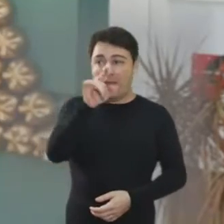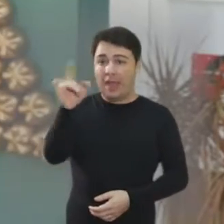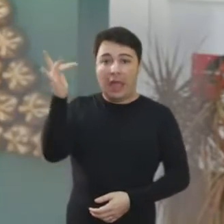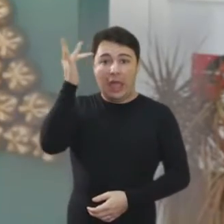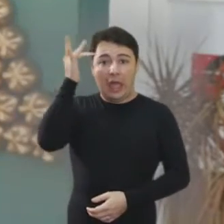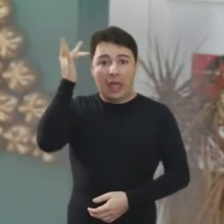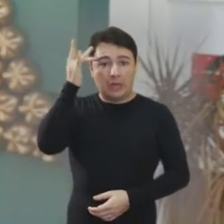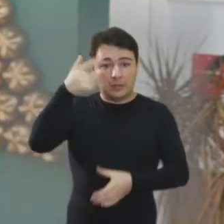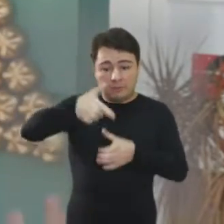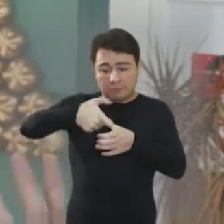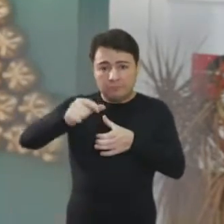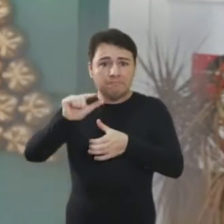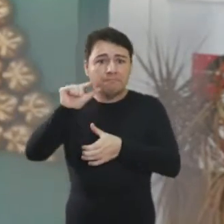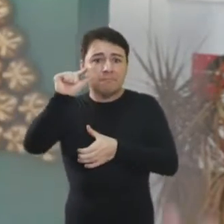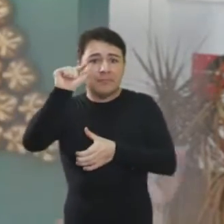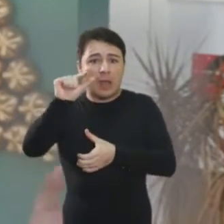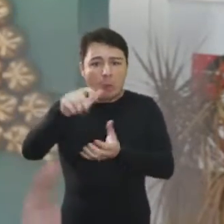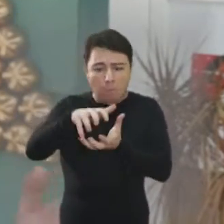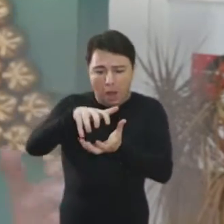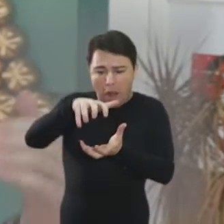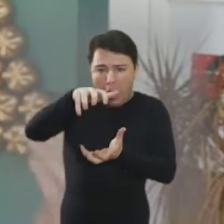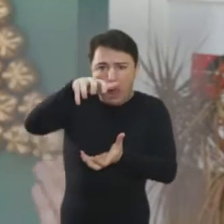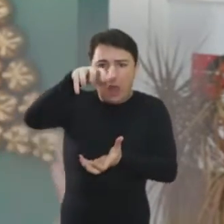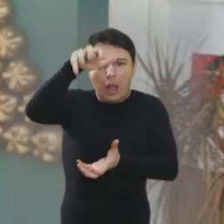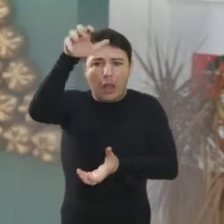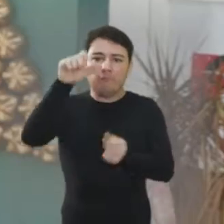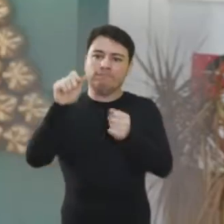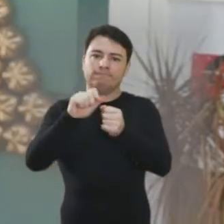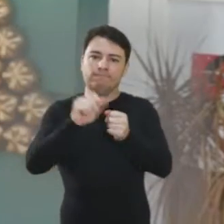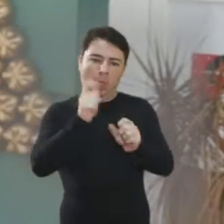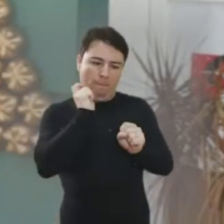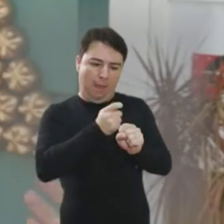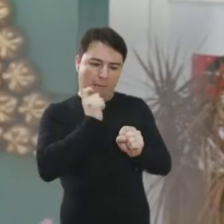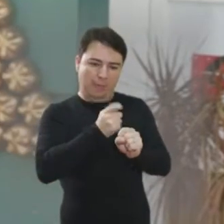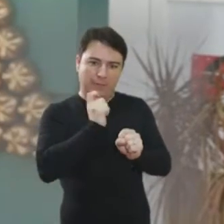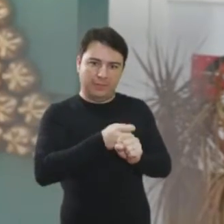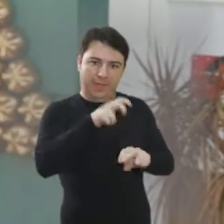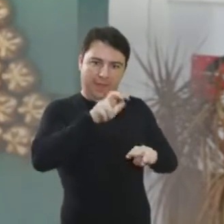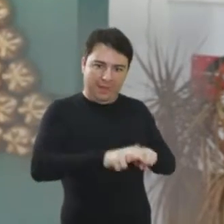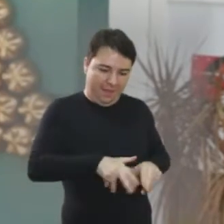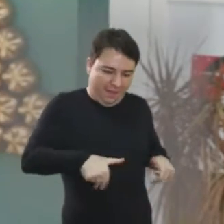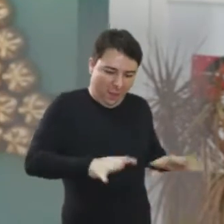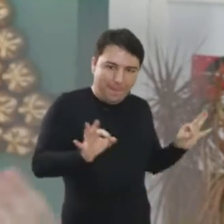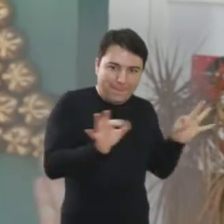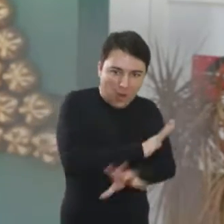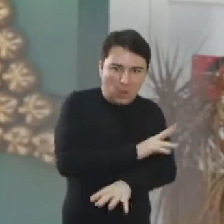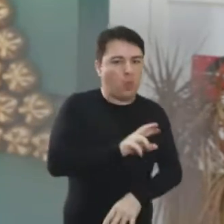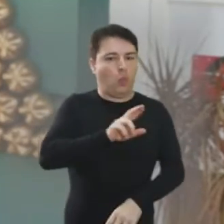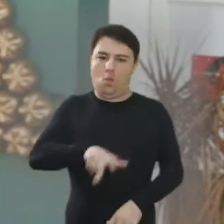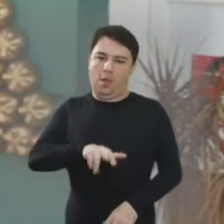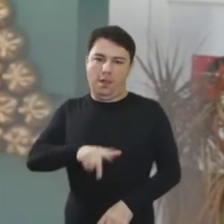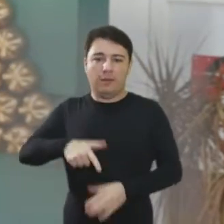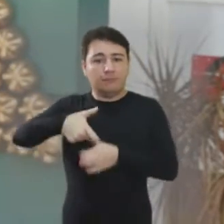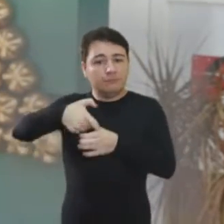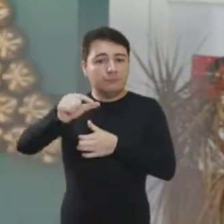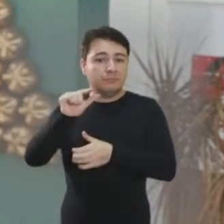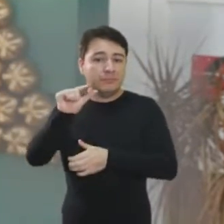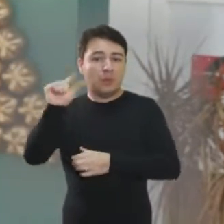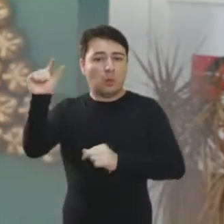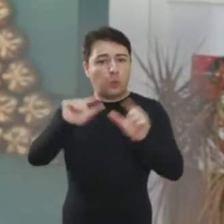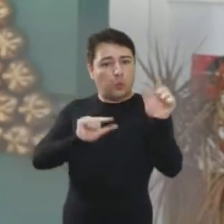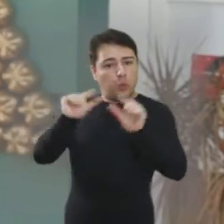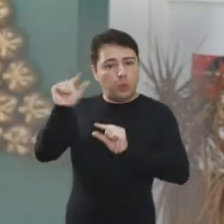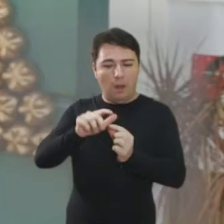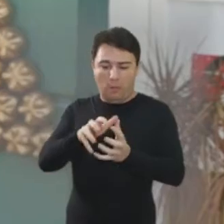lacre se transforma em cadeira de roda. Muita gente acha, pela lenda, que o próprio alumínio se transforma na cadeira. Mas não, o alumínio é vendido e o